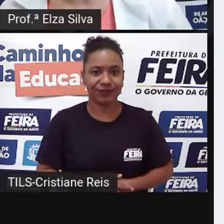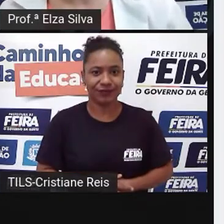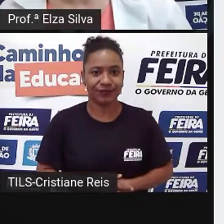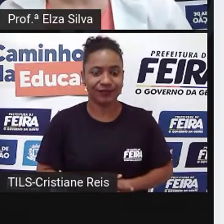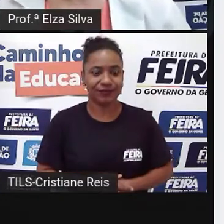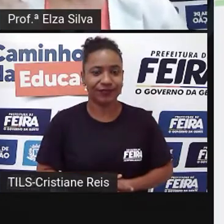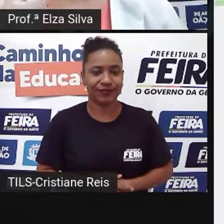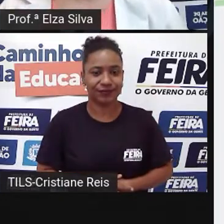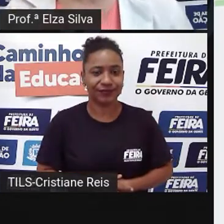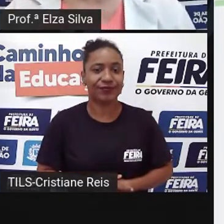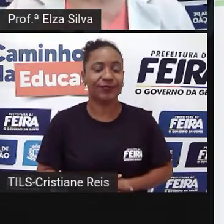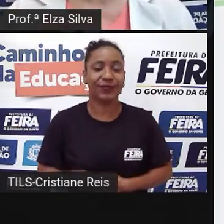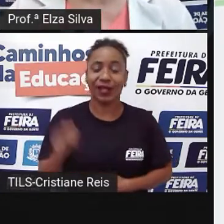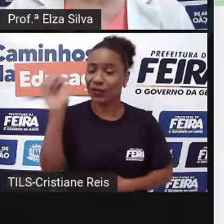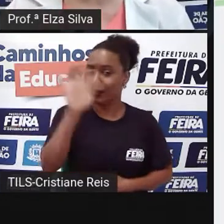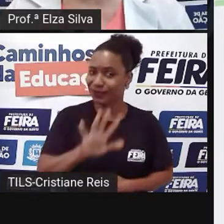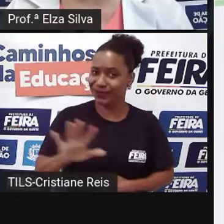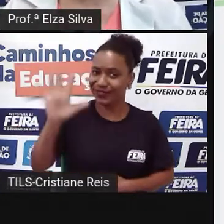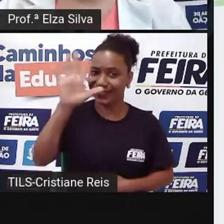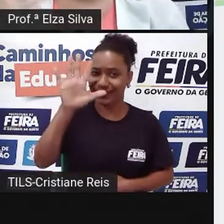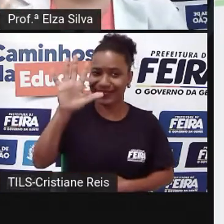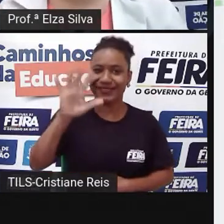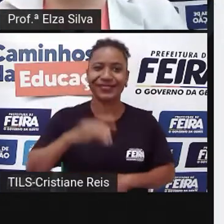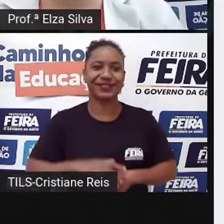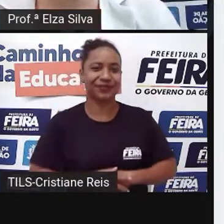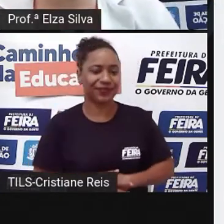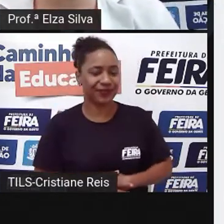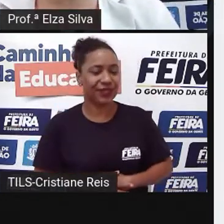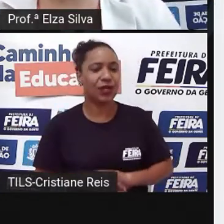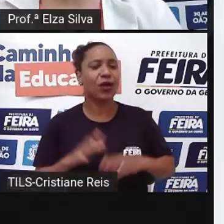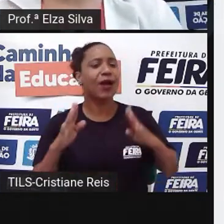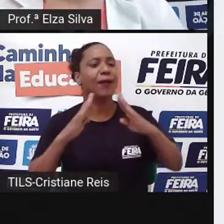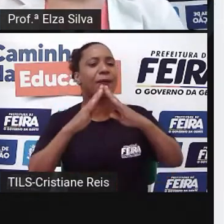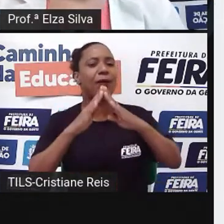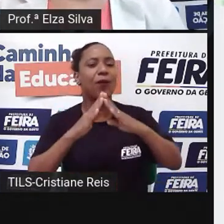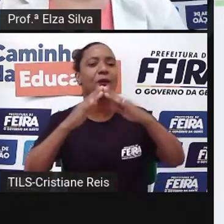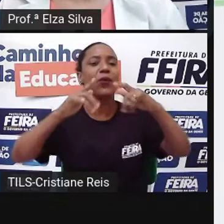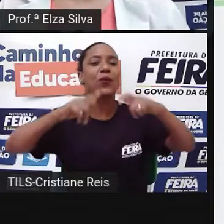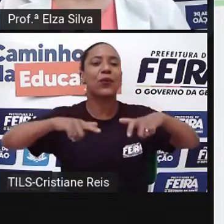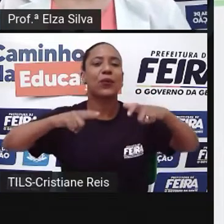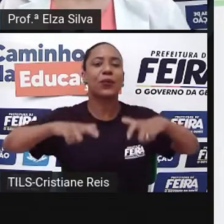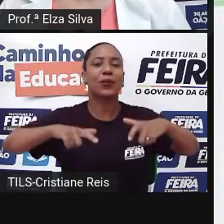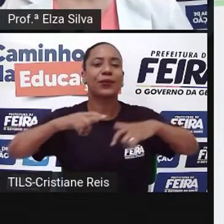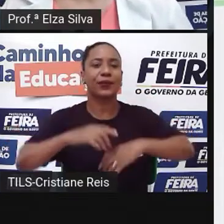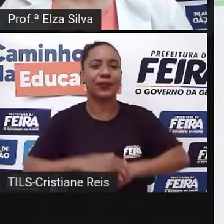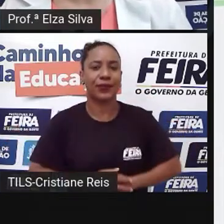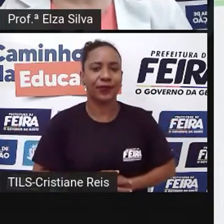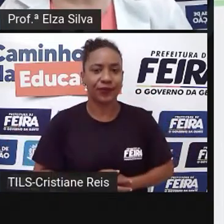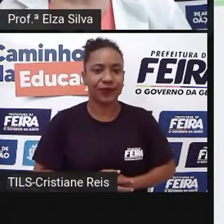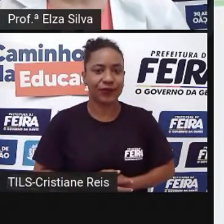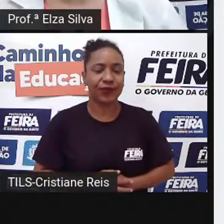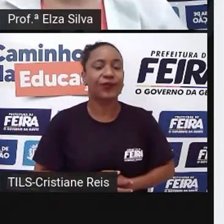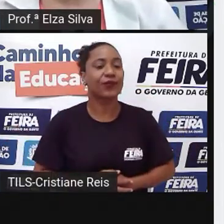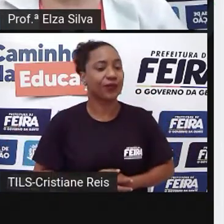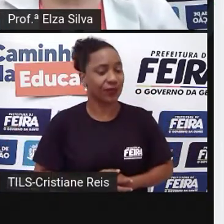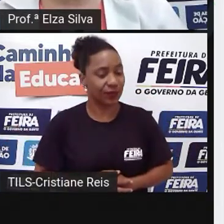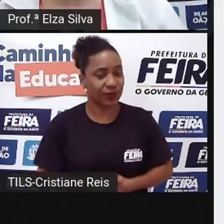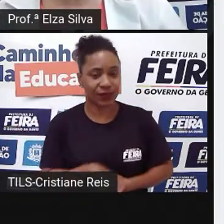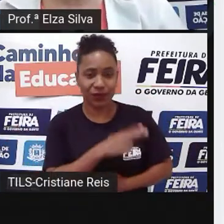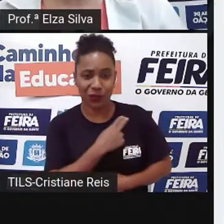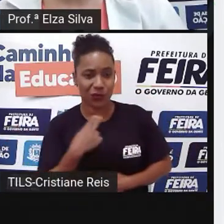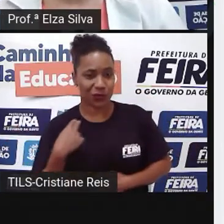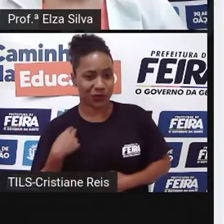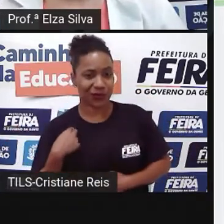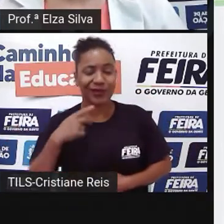live? Ou seja, a nossa nacionalidade, né? Onde nós moramos Name é nickname Nome e